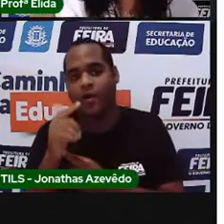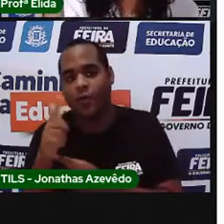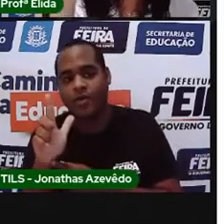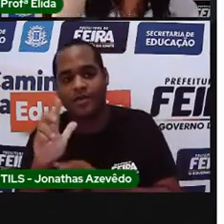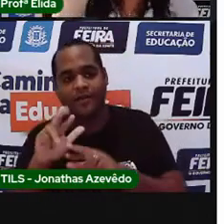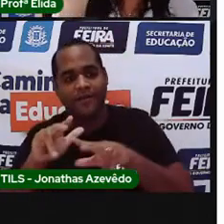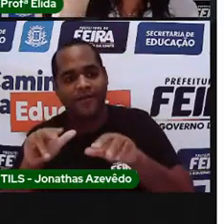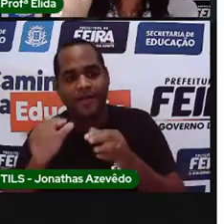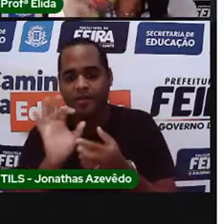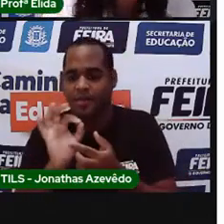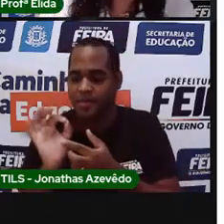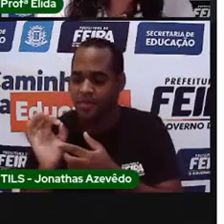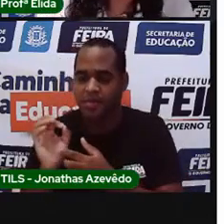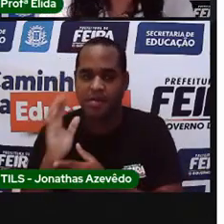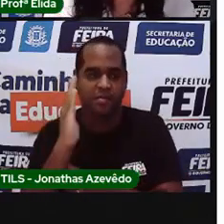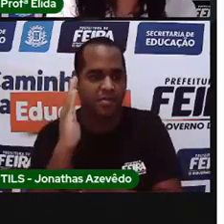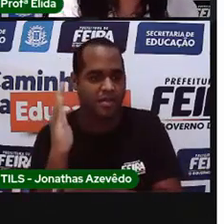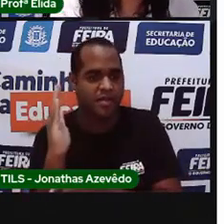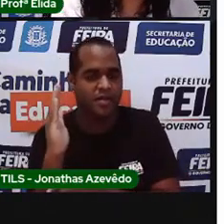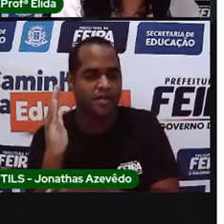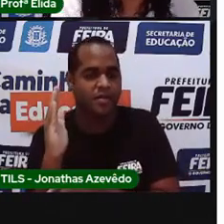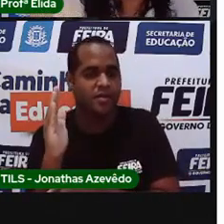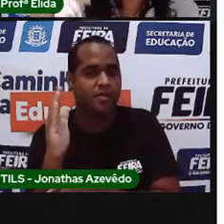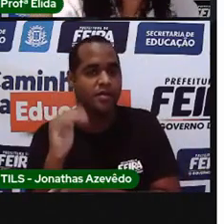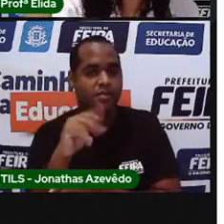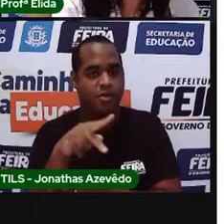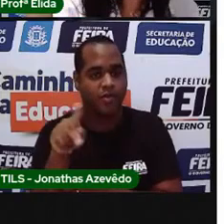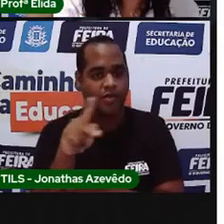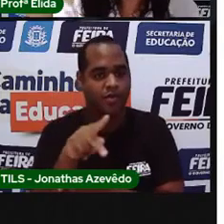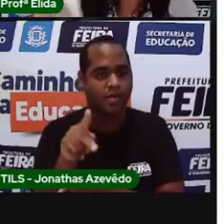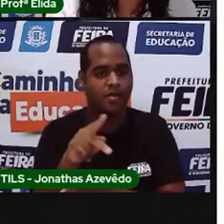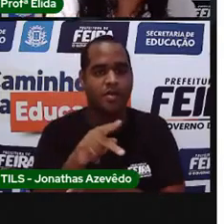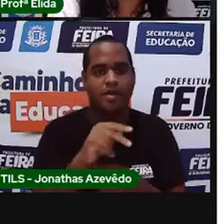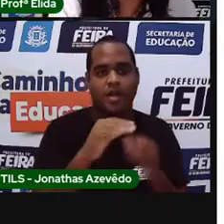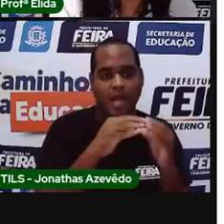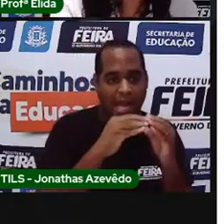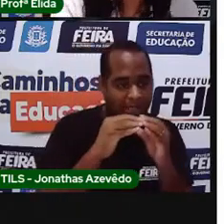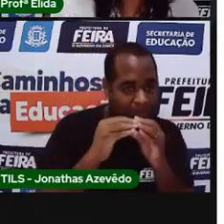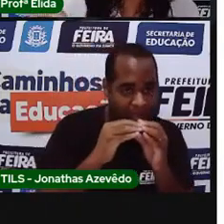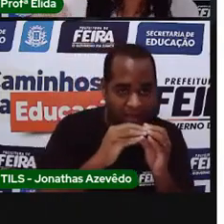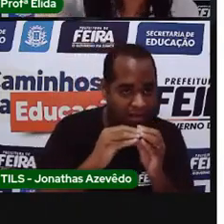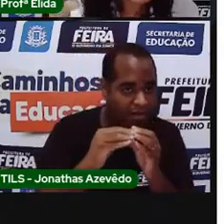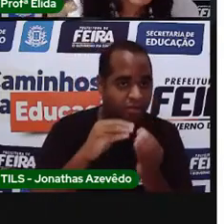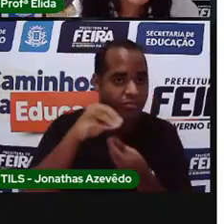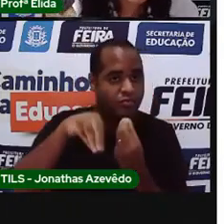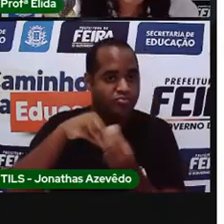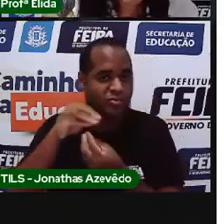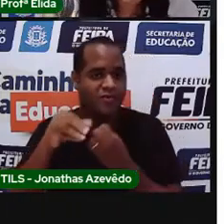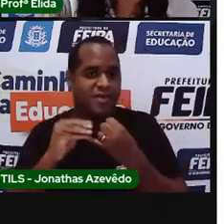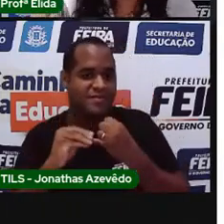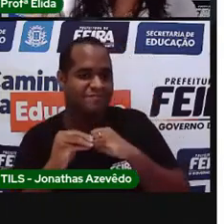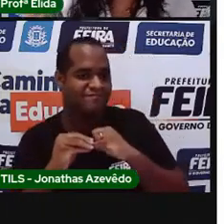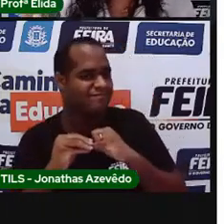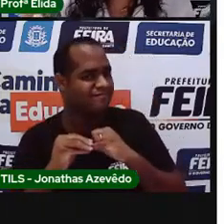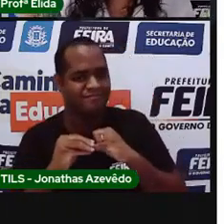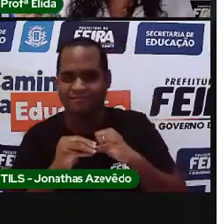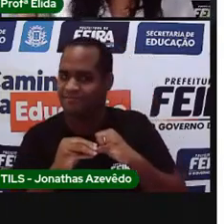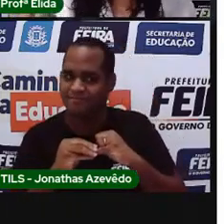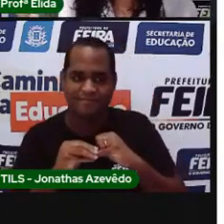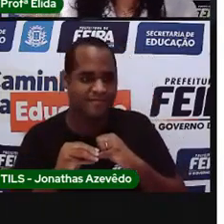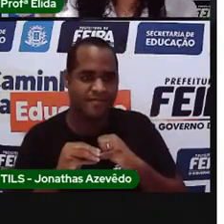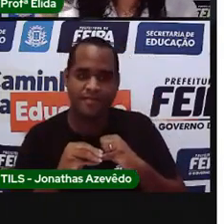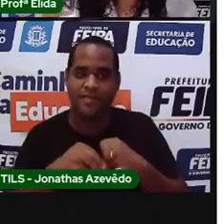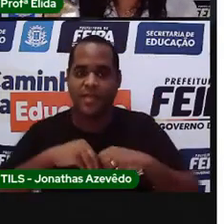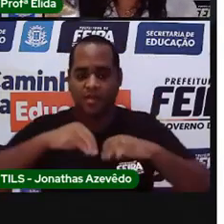tampinhas de madeira. A Pró não misturou o milho com o feijão. Eles